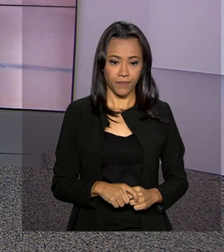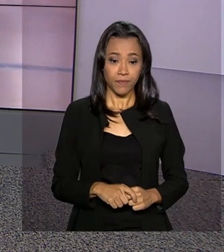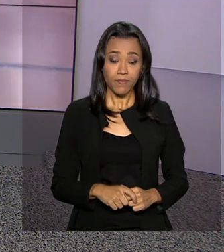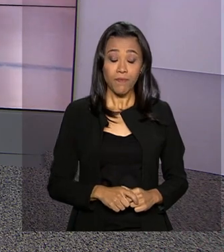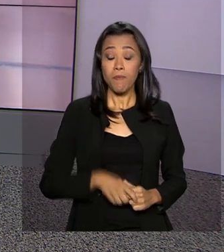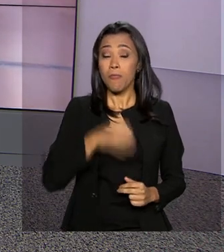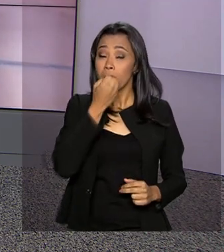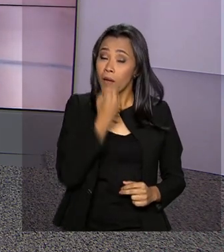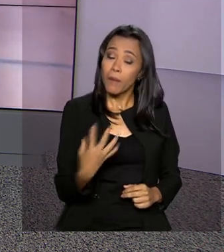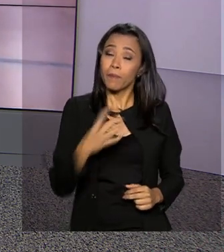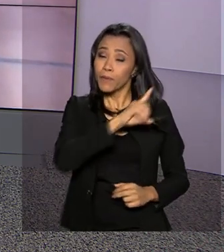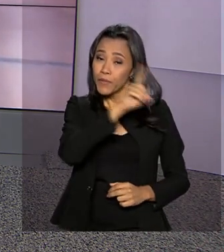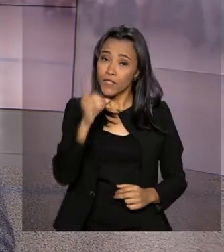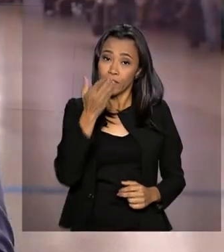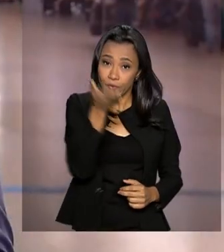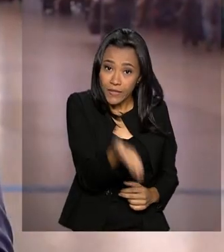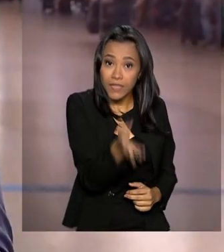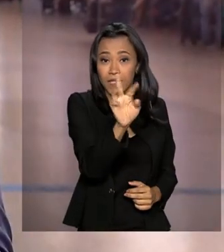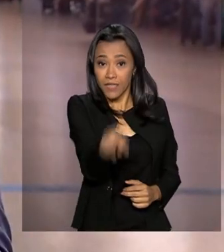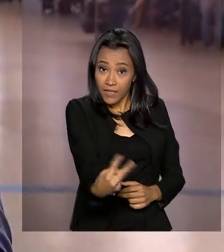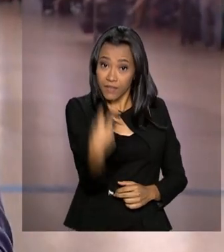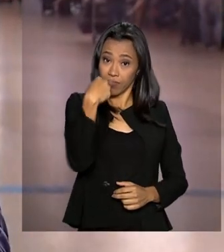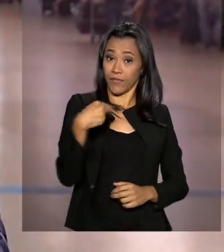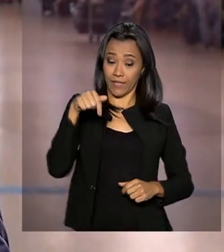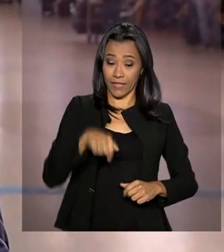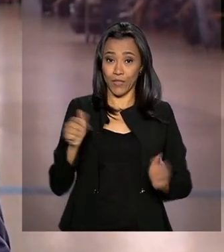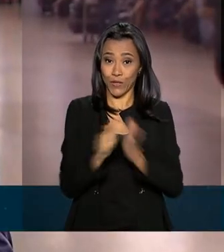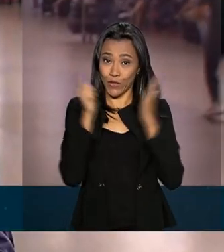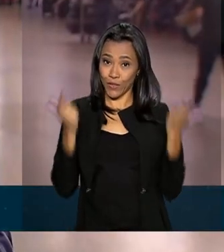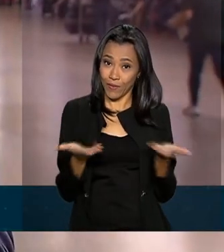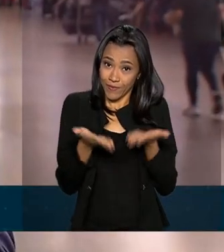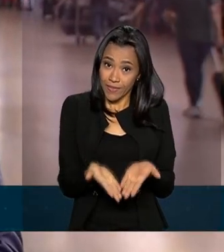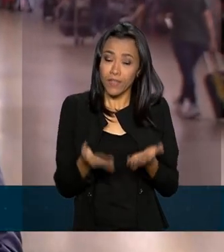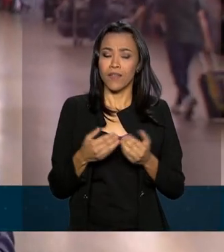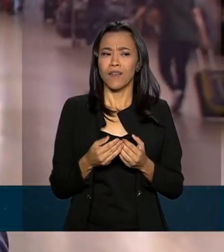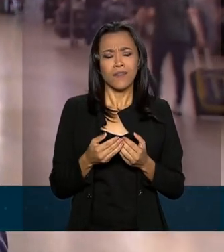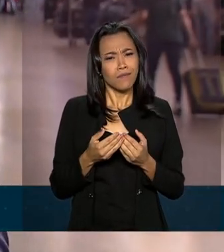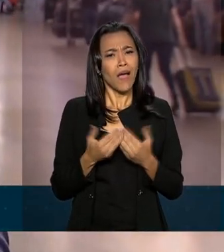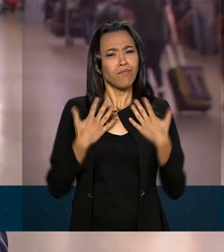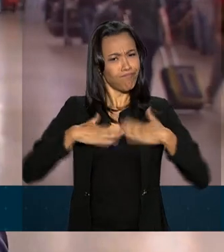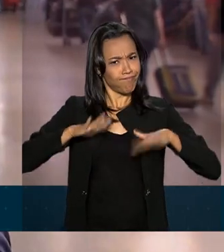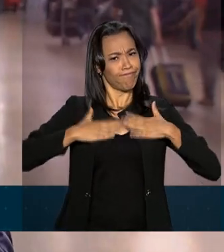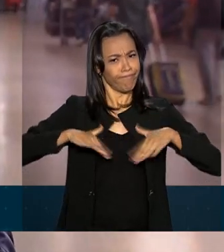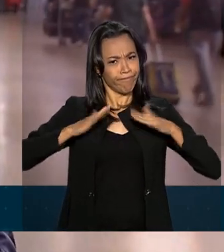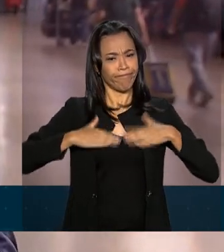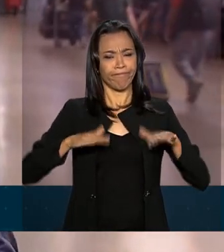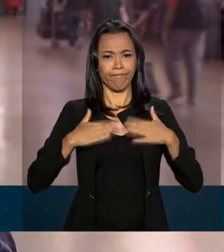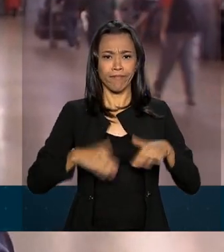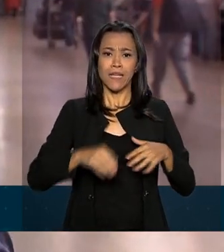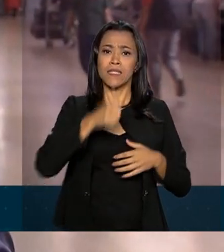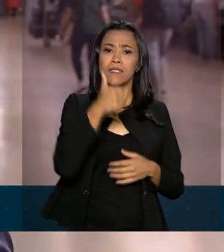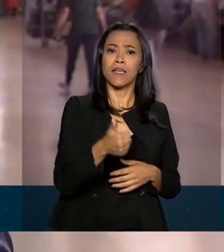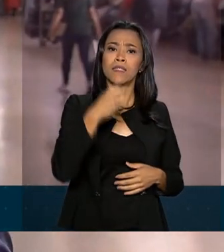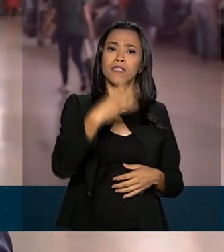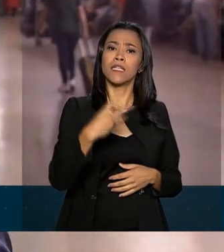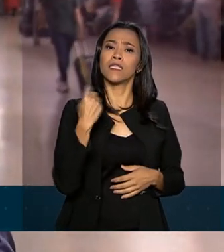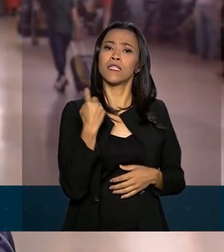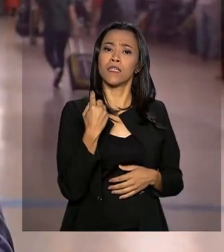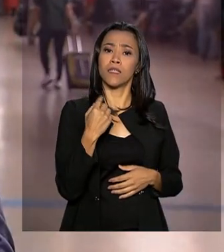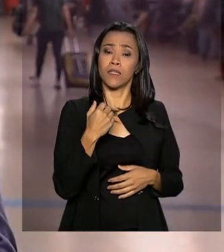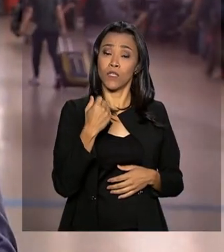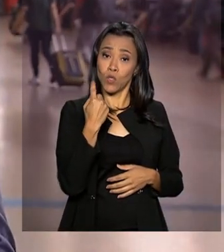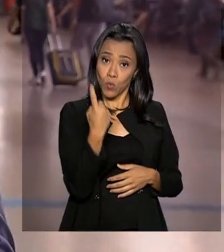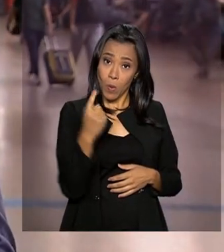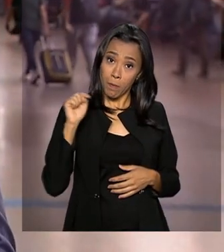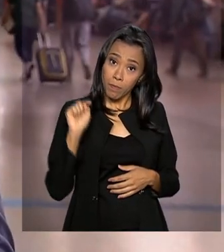Bom dia, Carla Botinha, você que acompanha o Brasil em dia. A intensa, mas tranquila, viu, Carla? 131 mil pessoas devem passar aqui